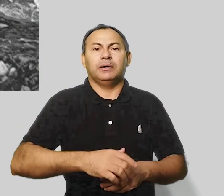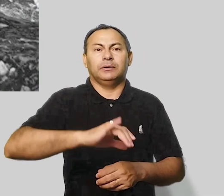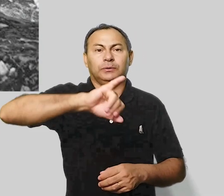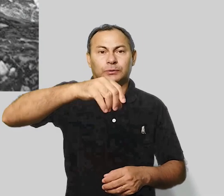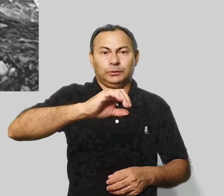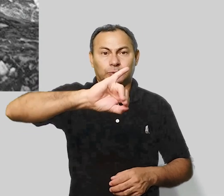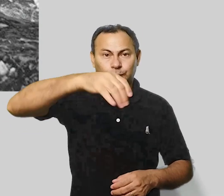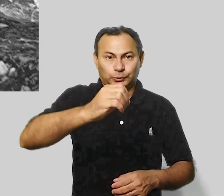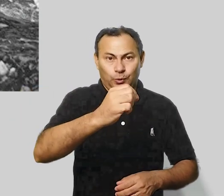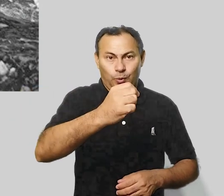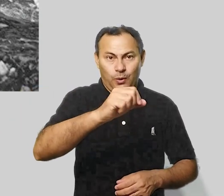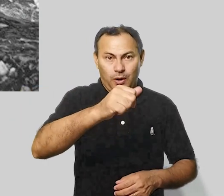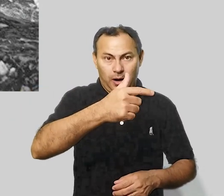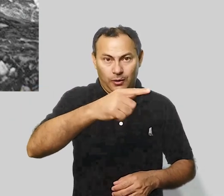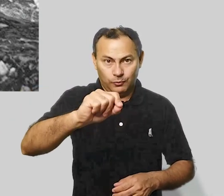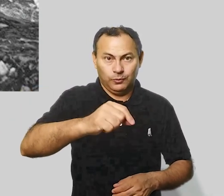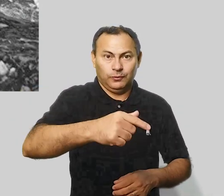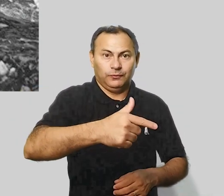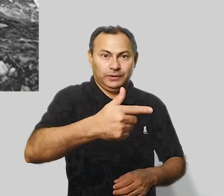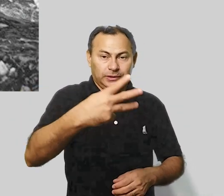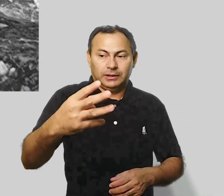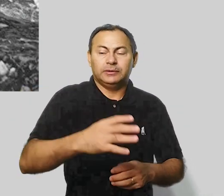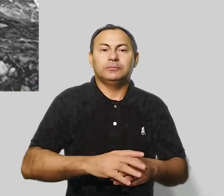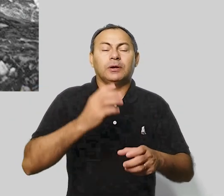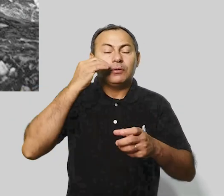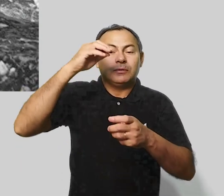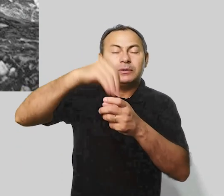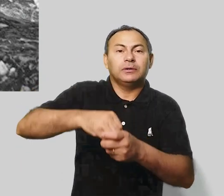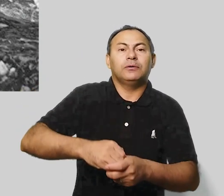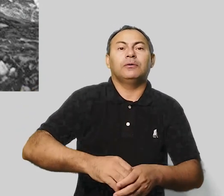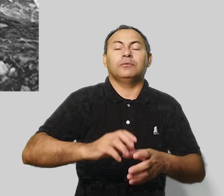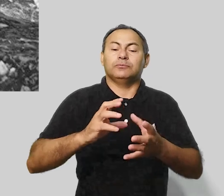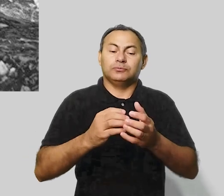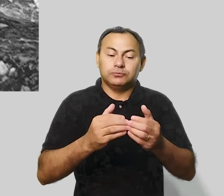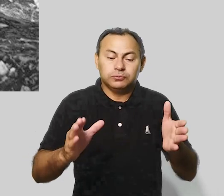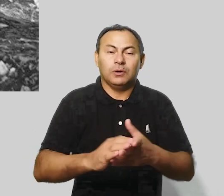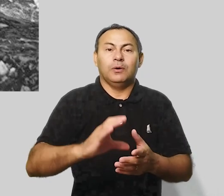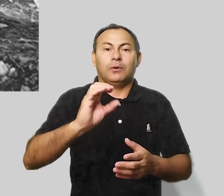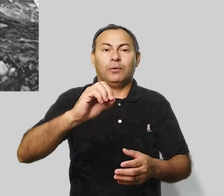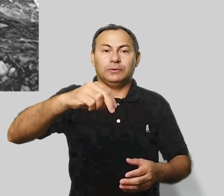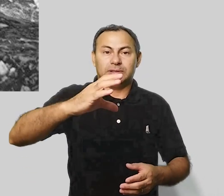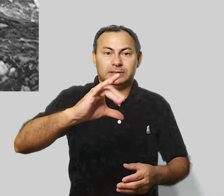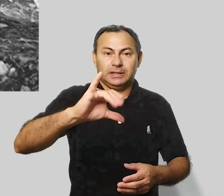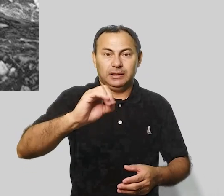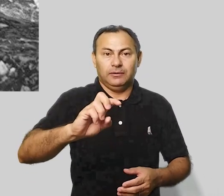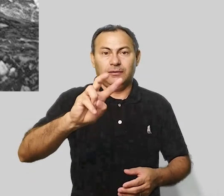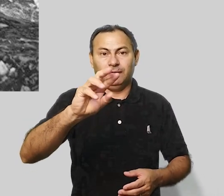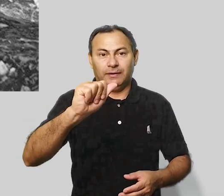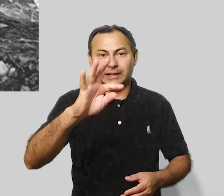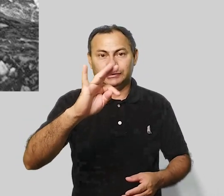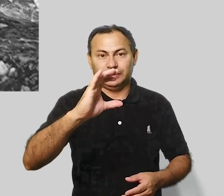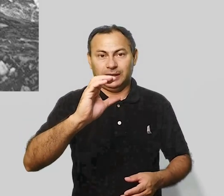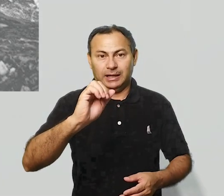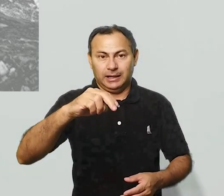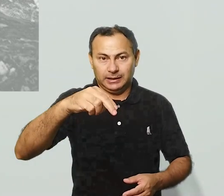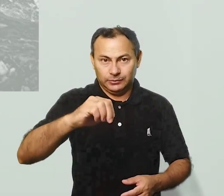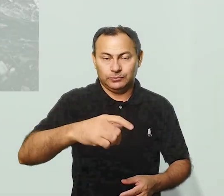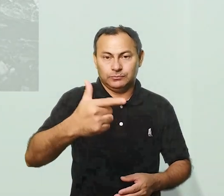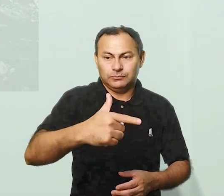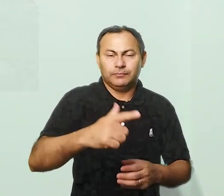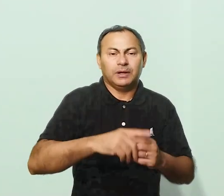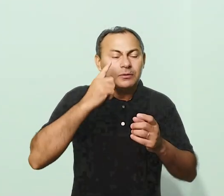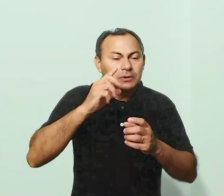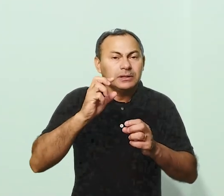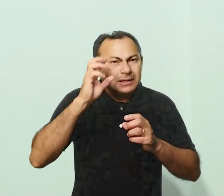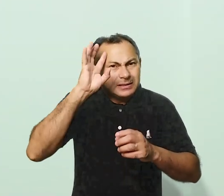convocar o novo concílio, o Vaticano II. Assim começa com a decisão inesperada